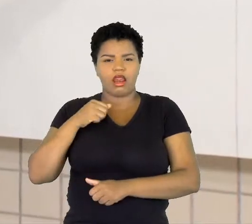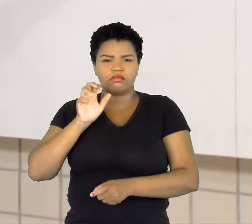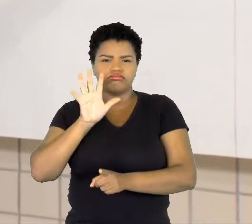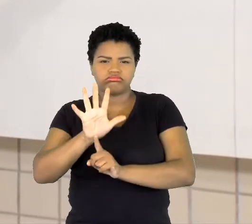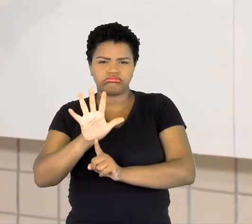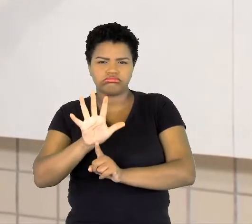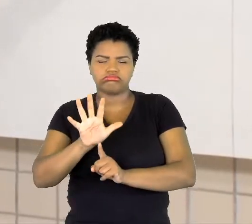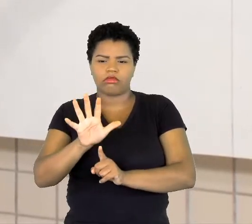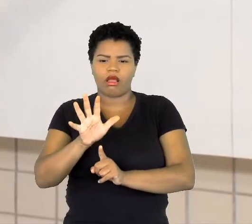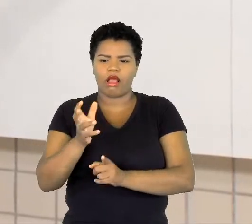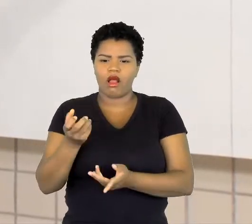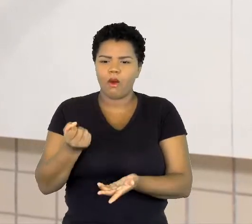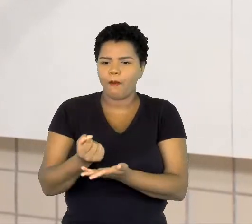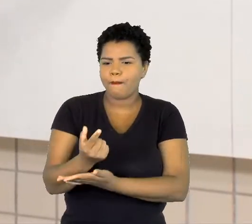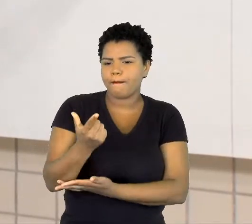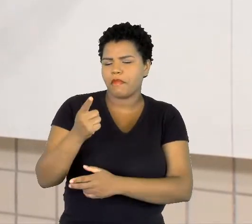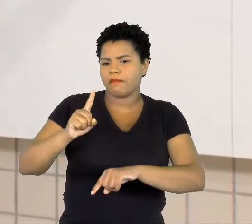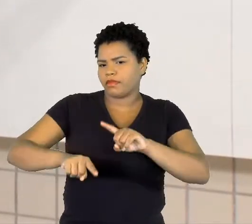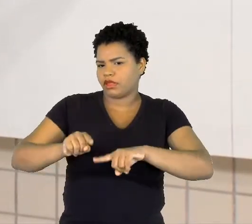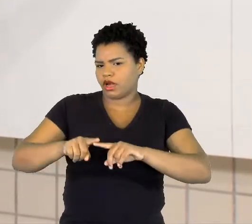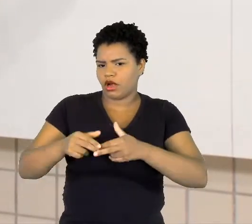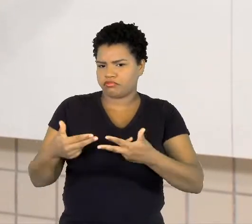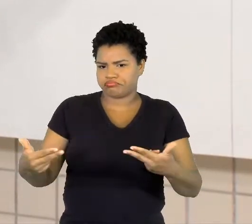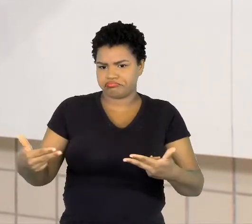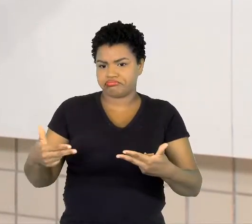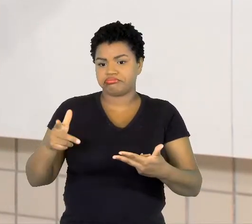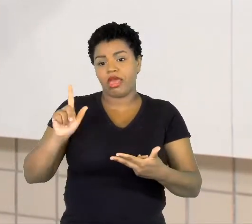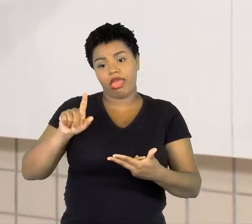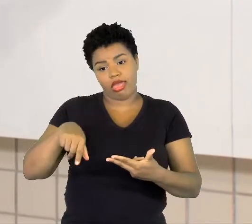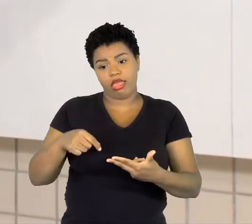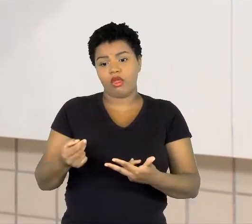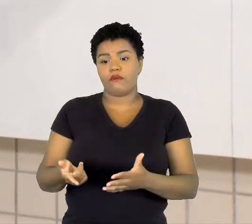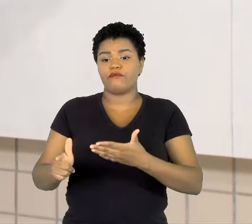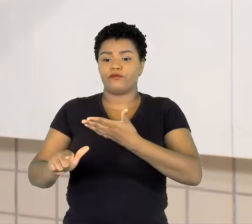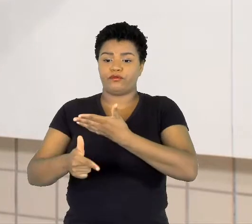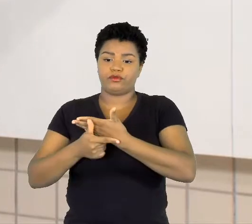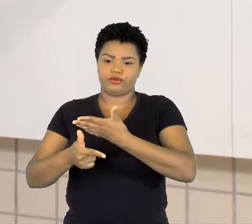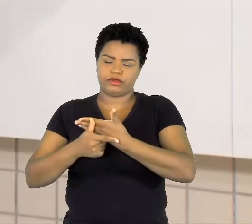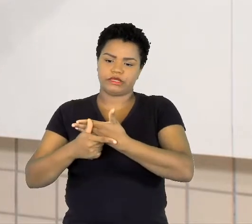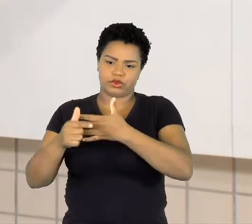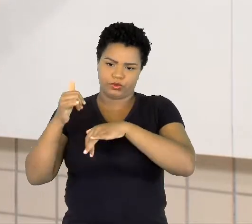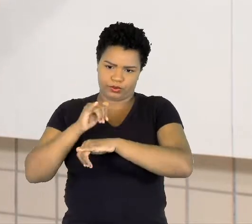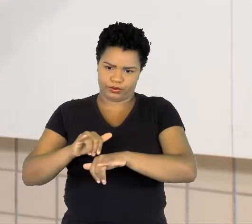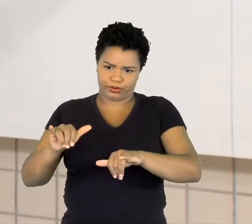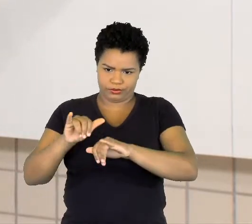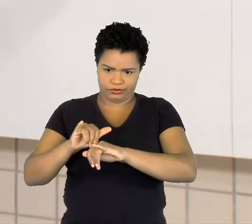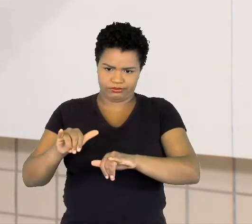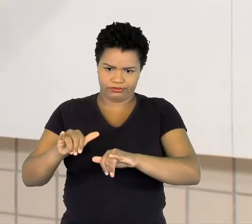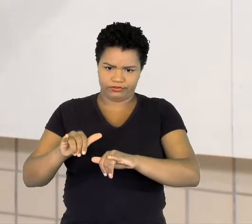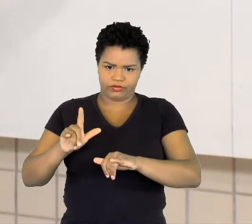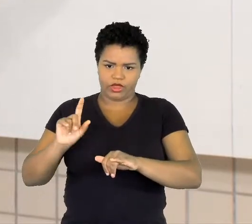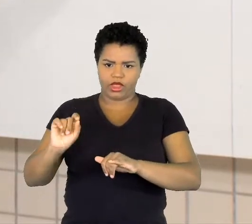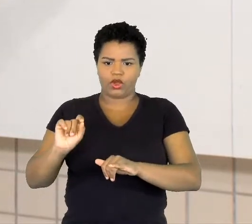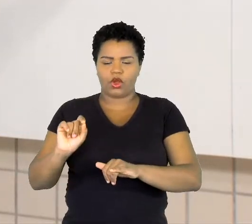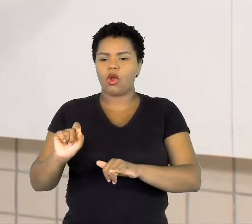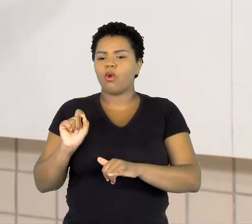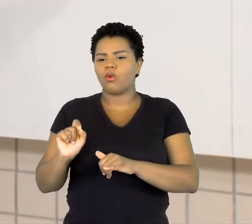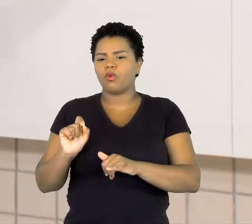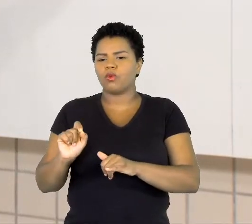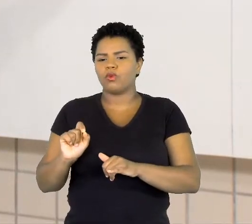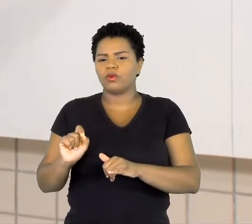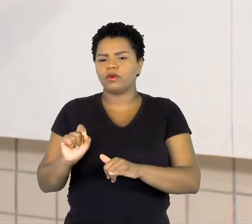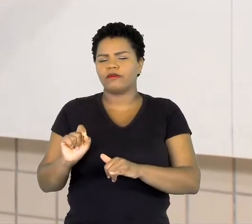Ela te convence a isso. Esta é a função dela, sabe? É de exaltar aquele produto. É de